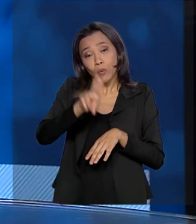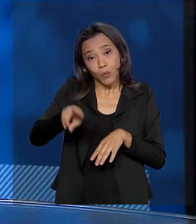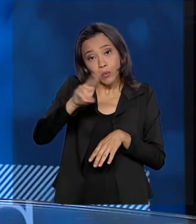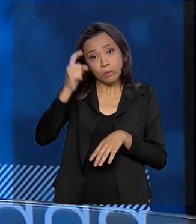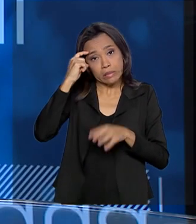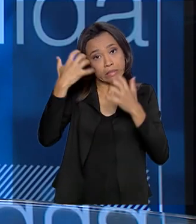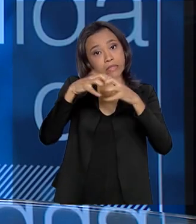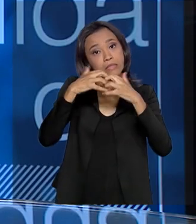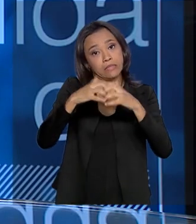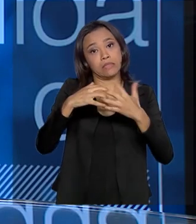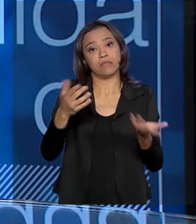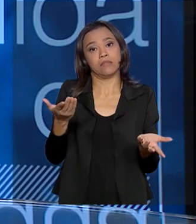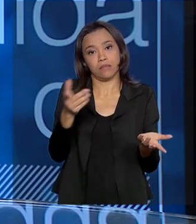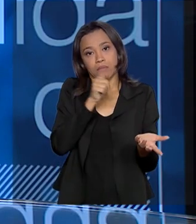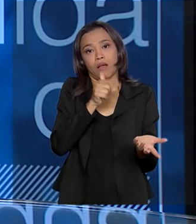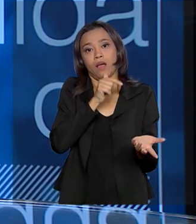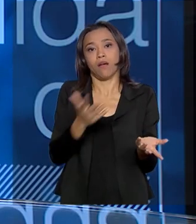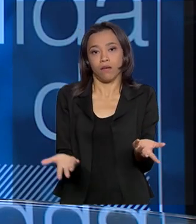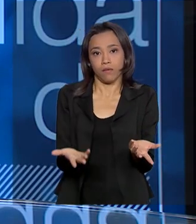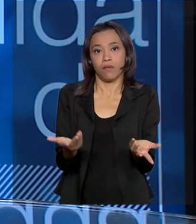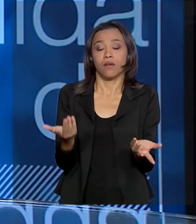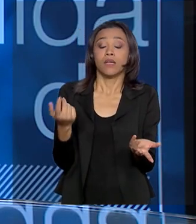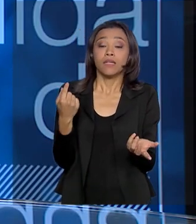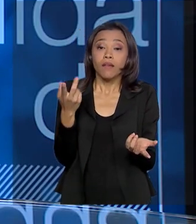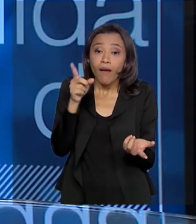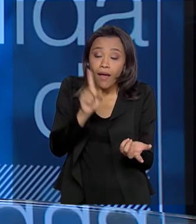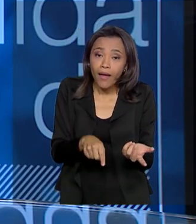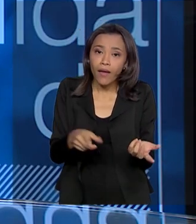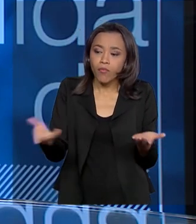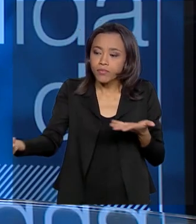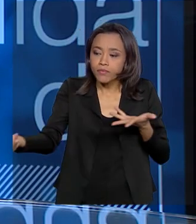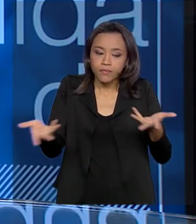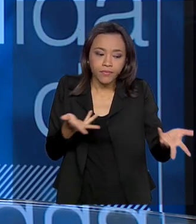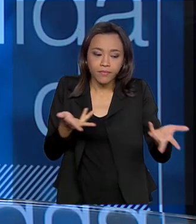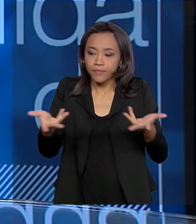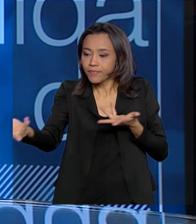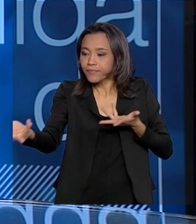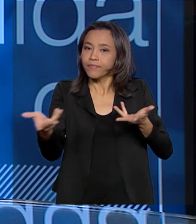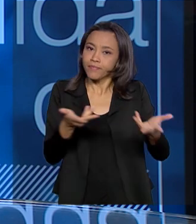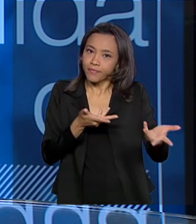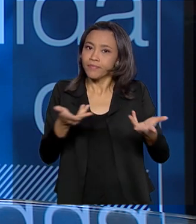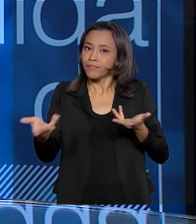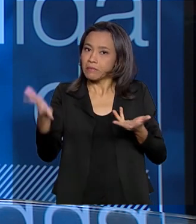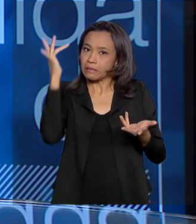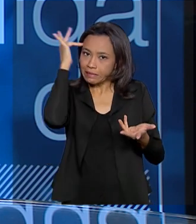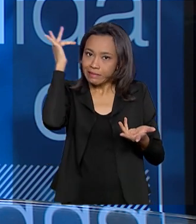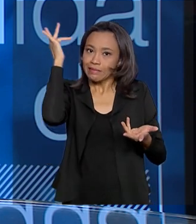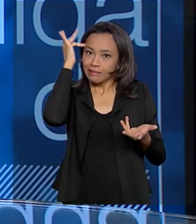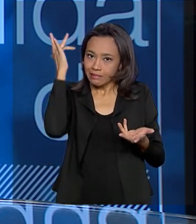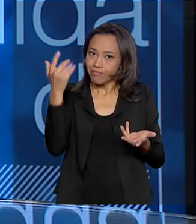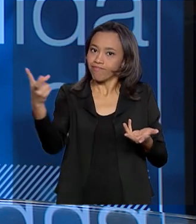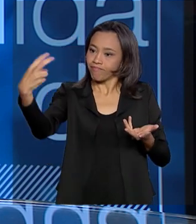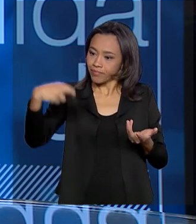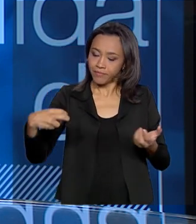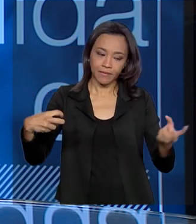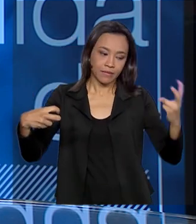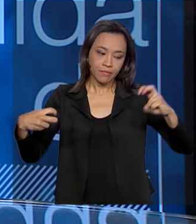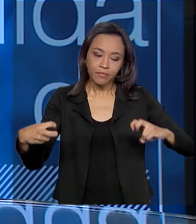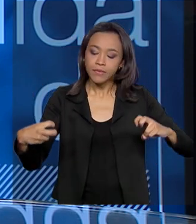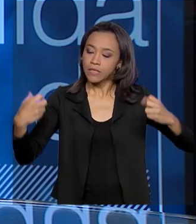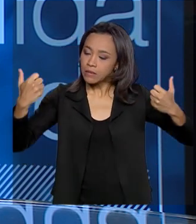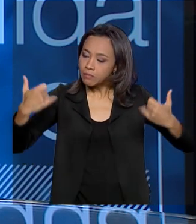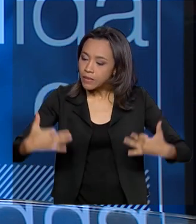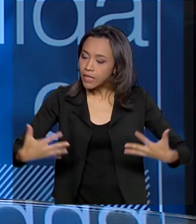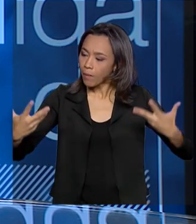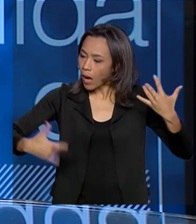usuários. Então, é uma construção de uma mediação bastante sofisticada, onde todos tomam consciência e